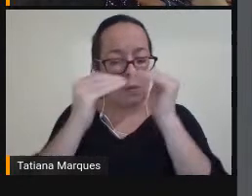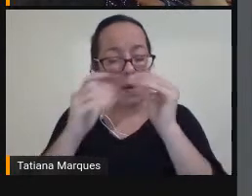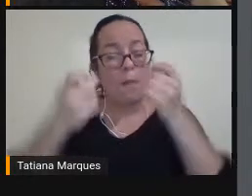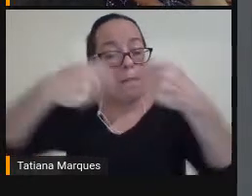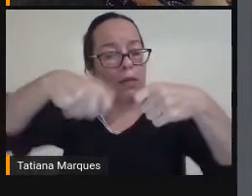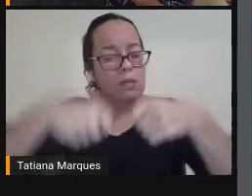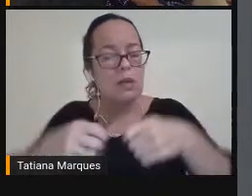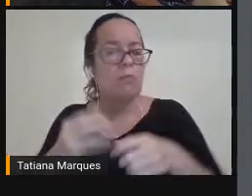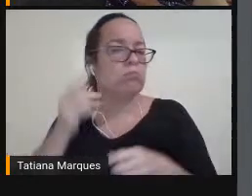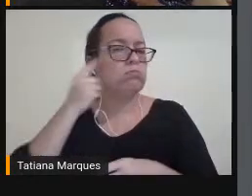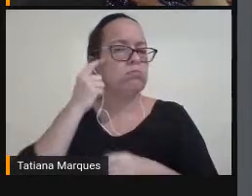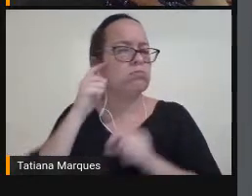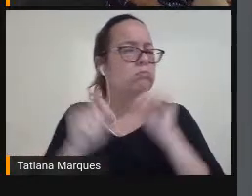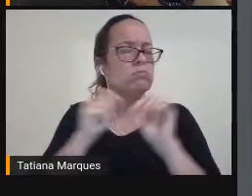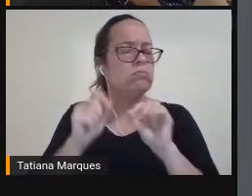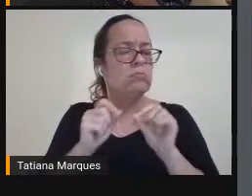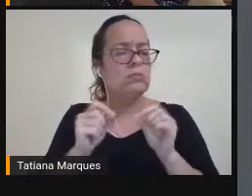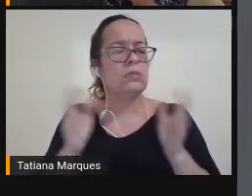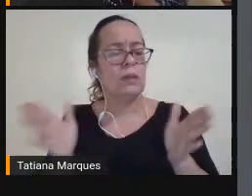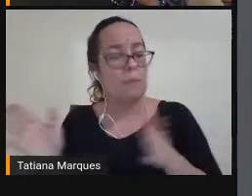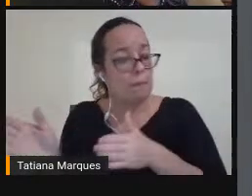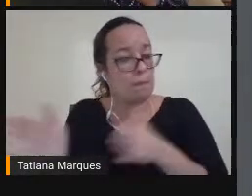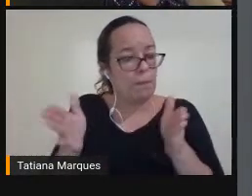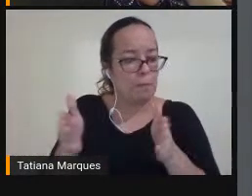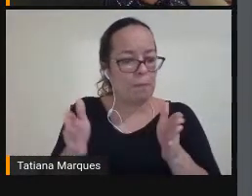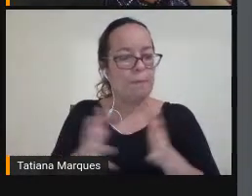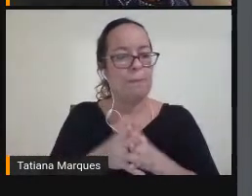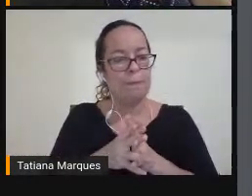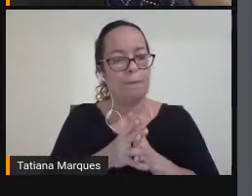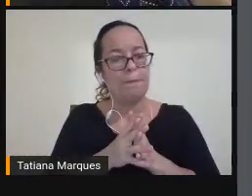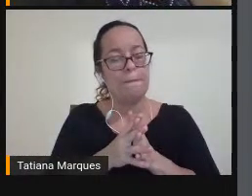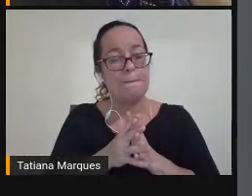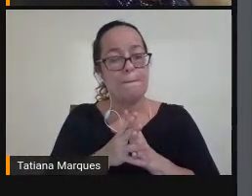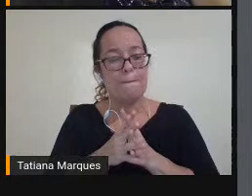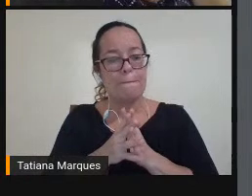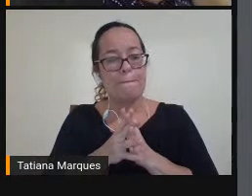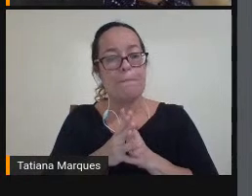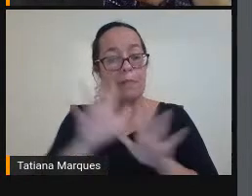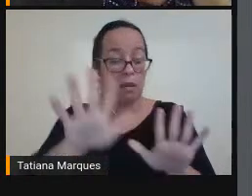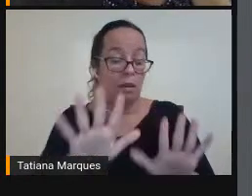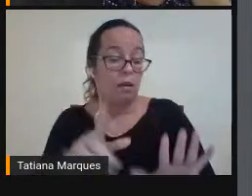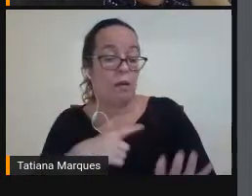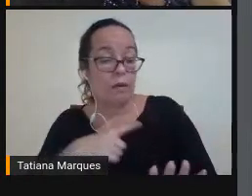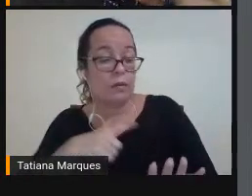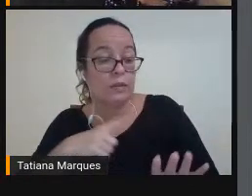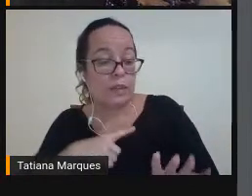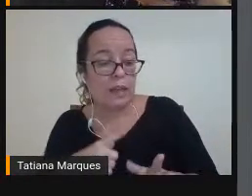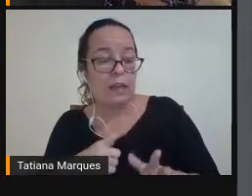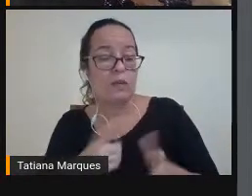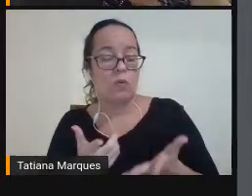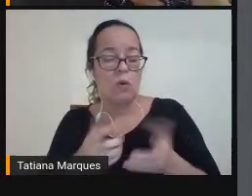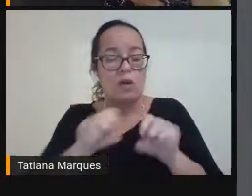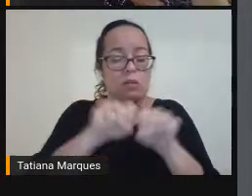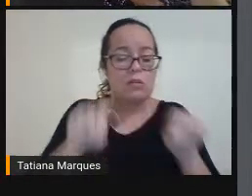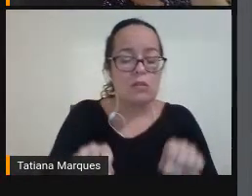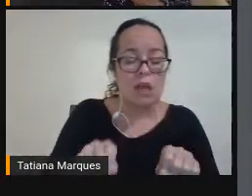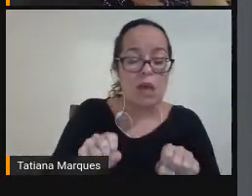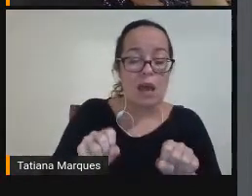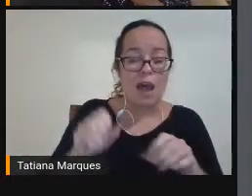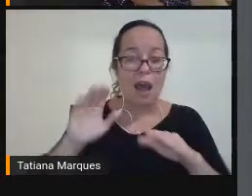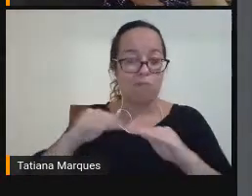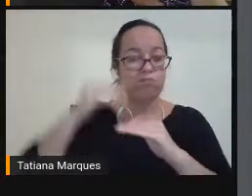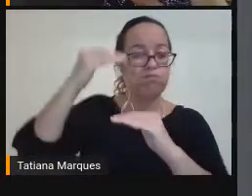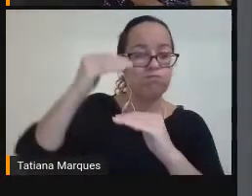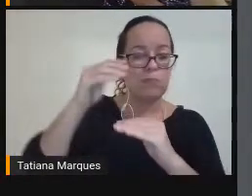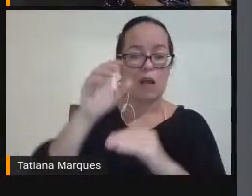Tá certo? Pode passar E eu Tenho Também Os sistemas De alta Tecnologia